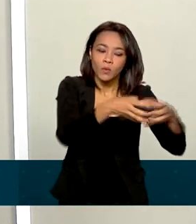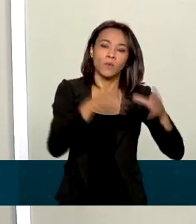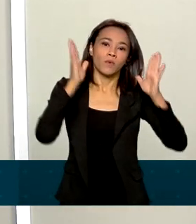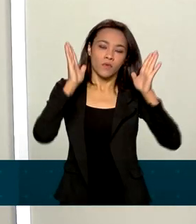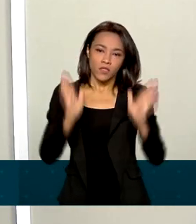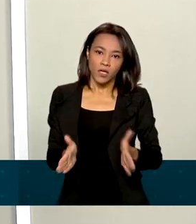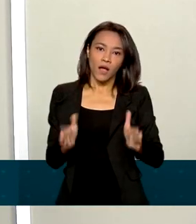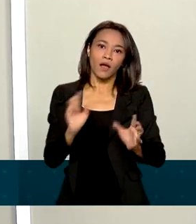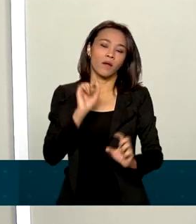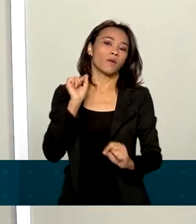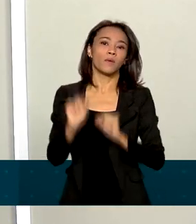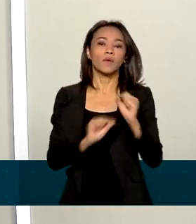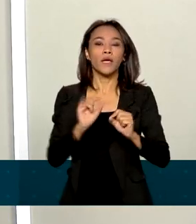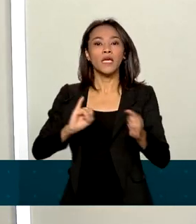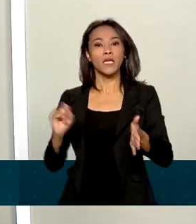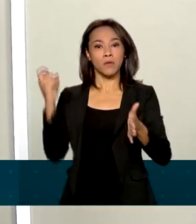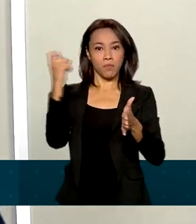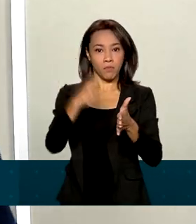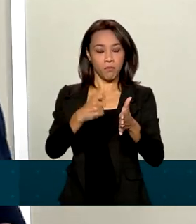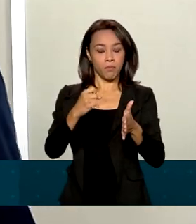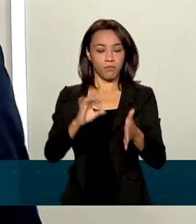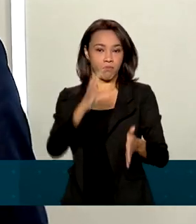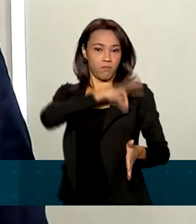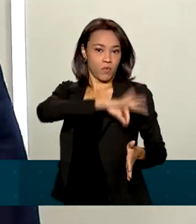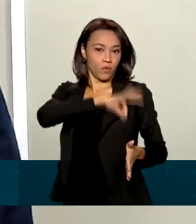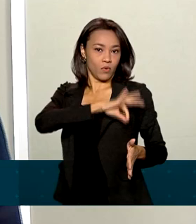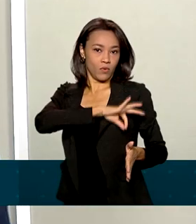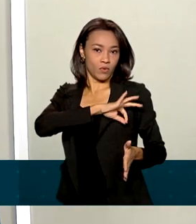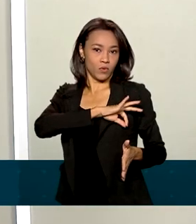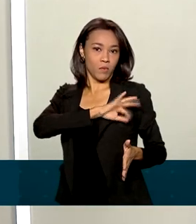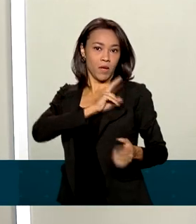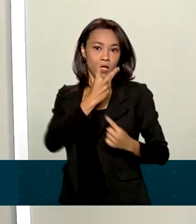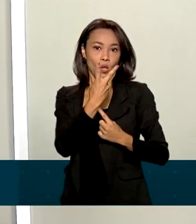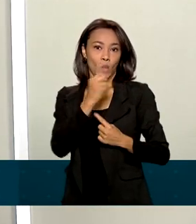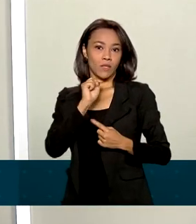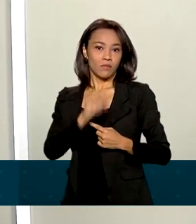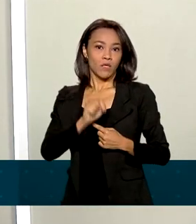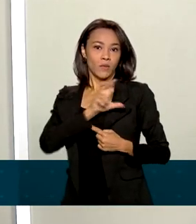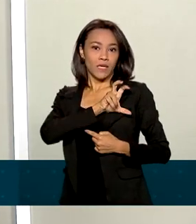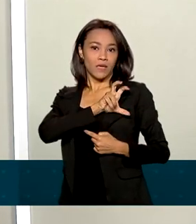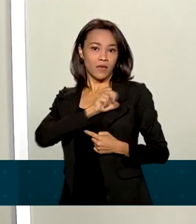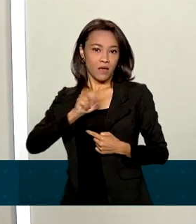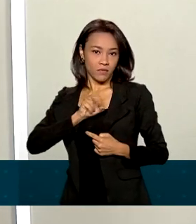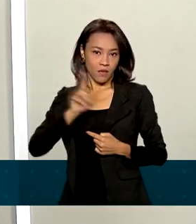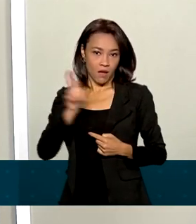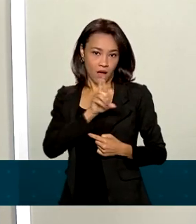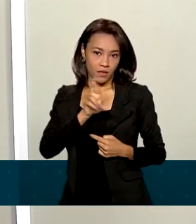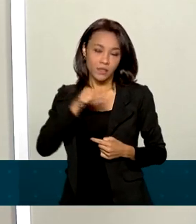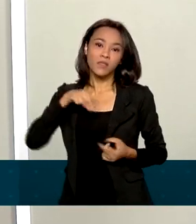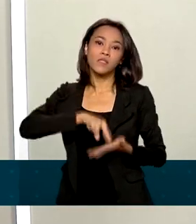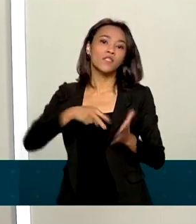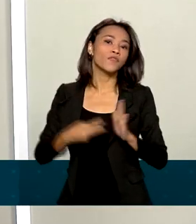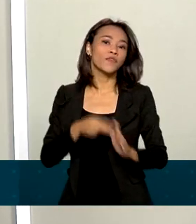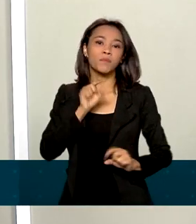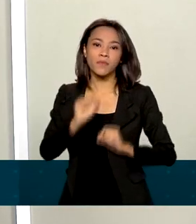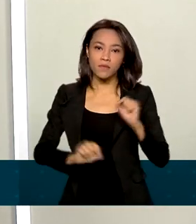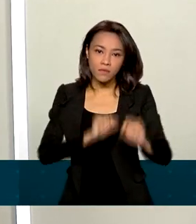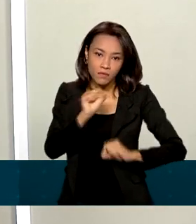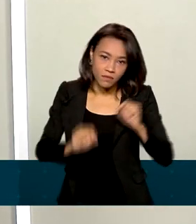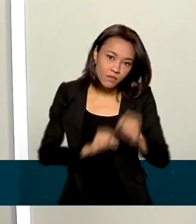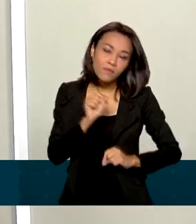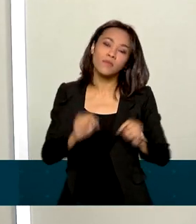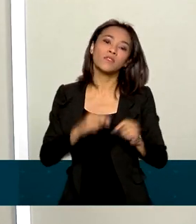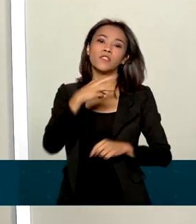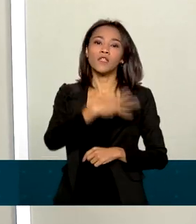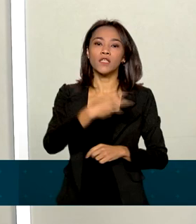isenção de imposto de renda para R$ 2.500,00, o que significa, na prática, uma correção de 31